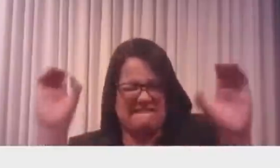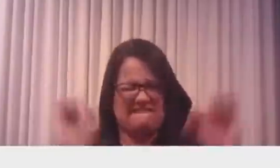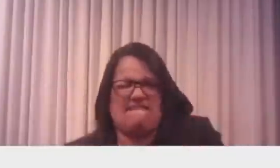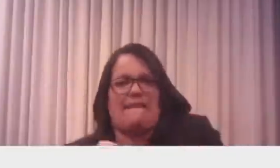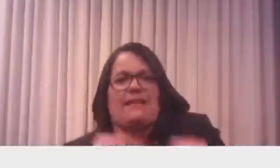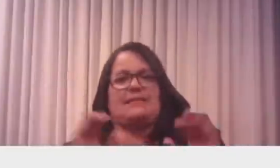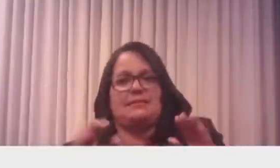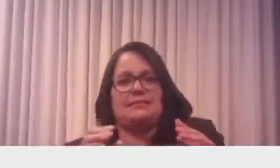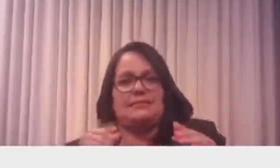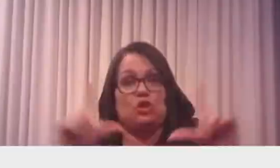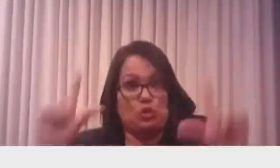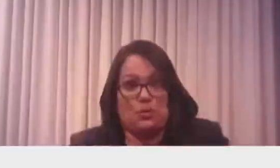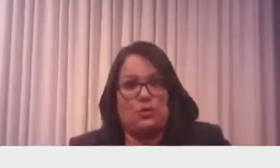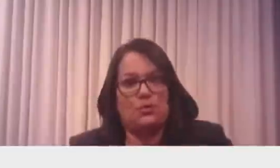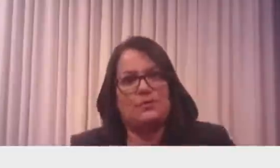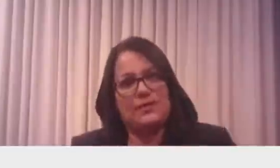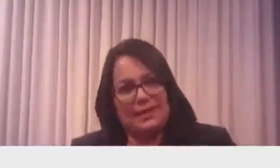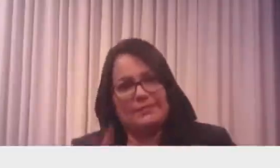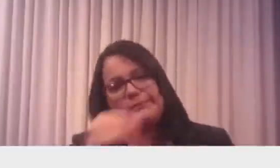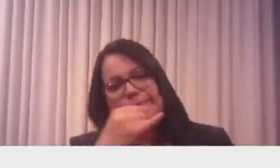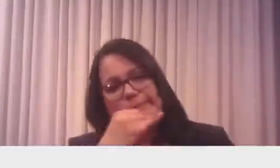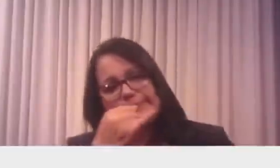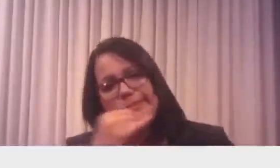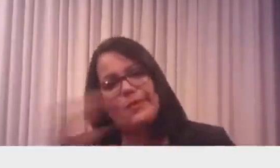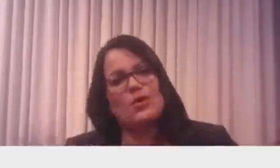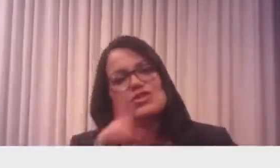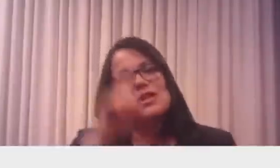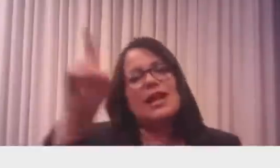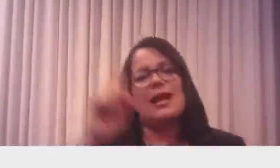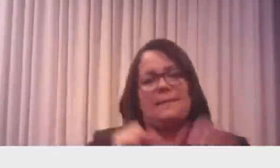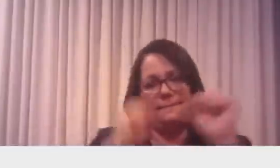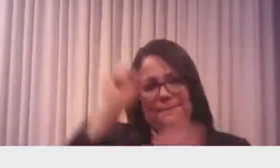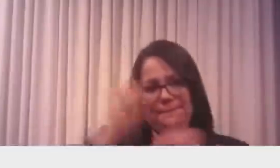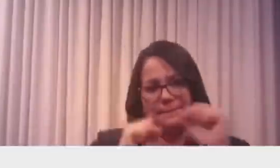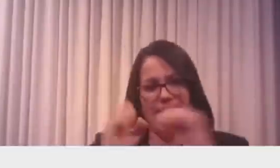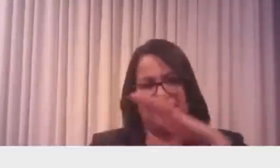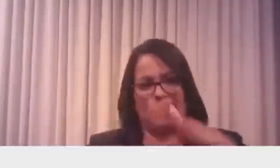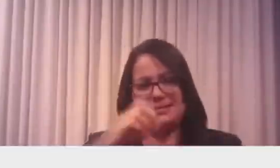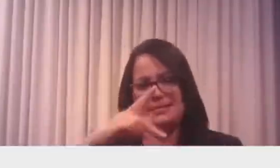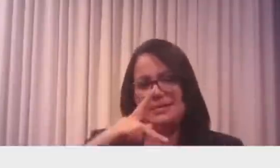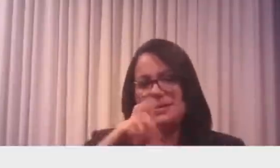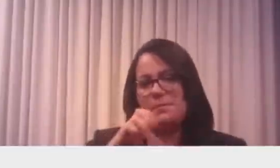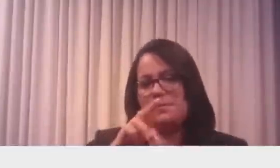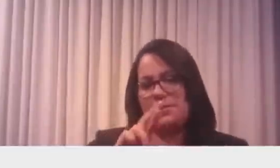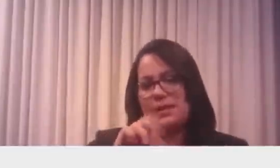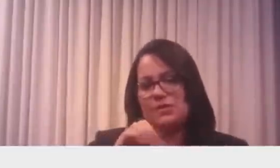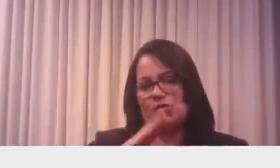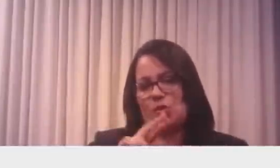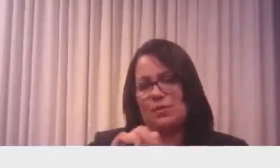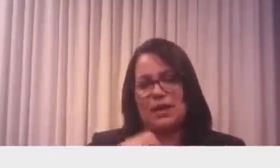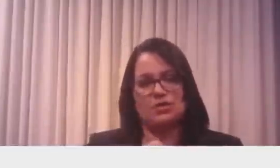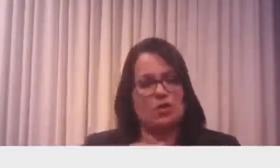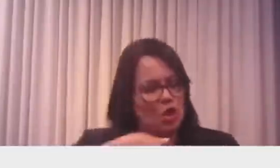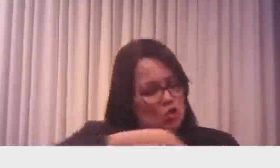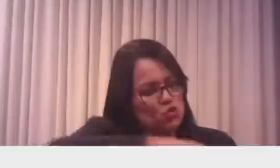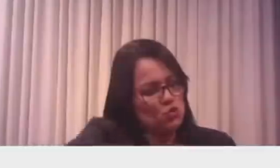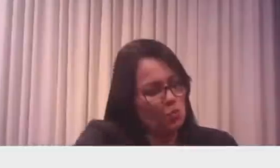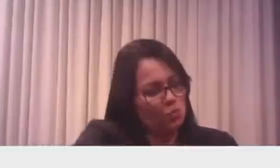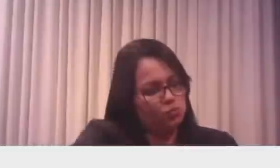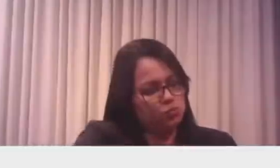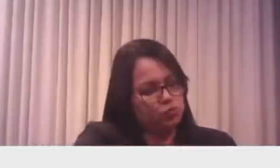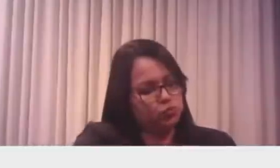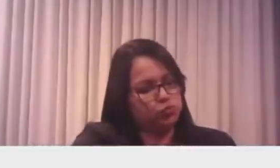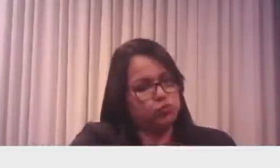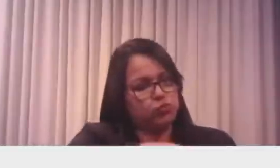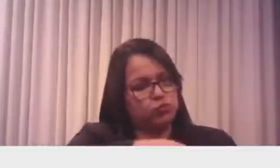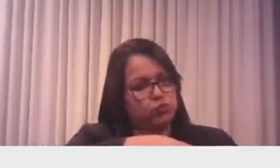lá na Petrobras, quando engarrafa o botijão de 13 quilos, está saindo dali por aproximadamente R$,00 do botijão. Chega a R$ 130,00